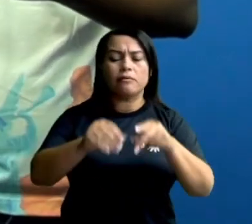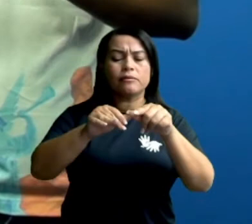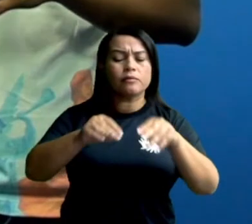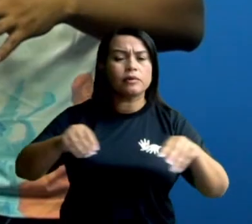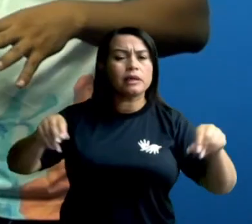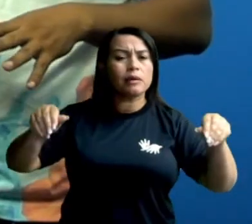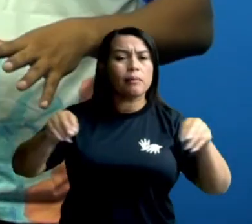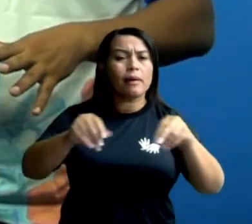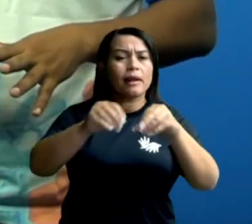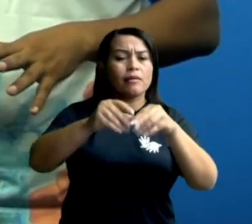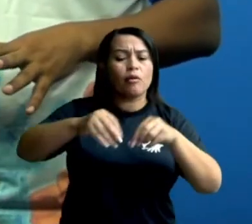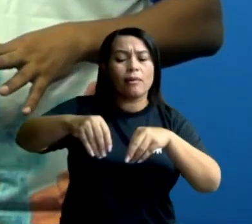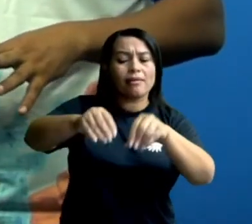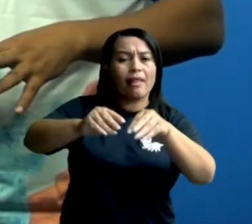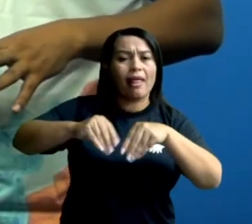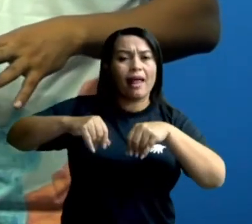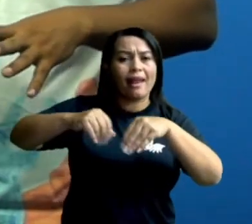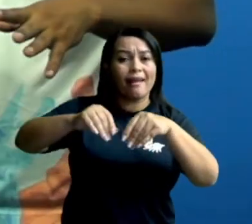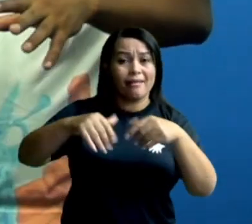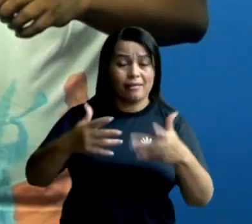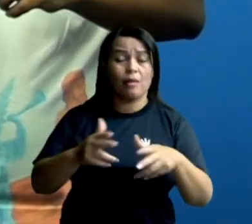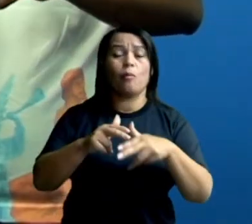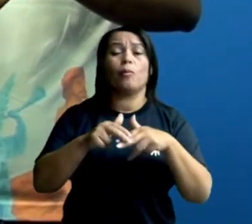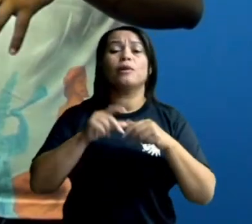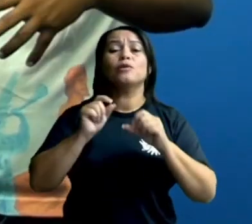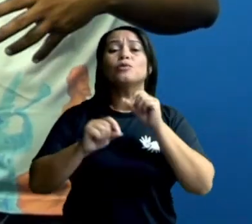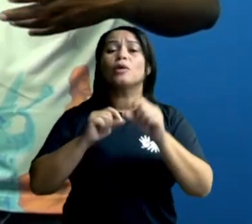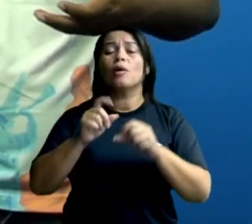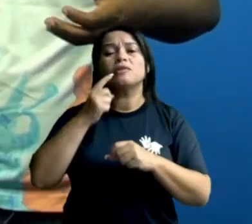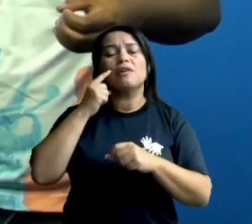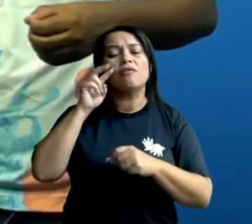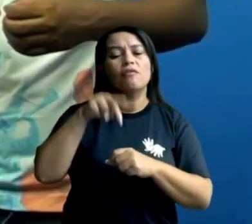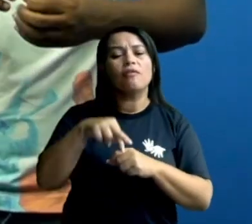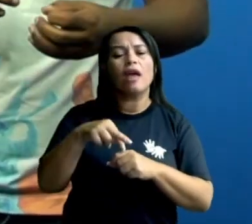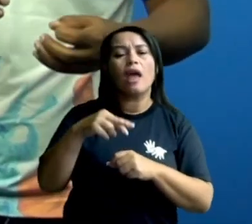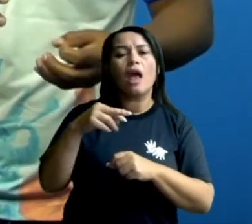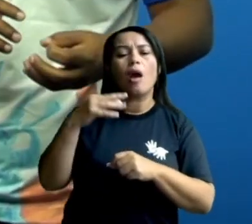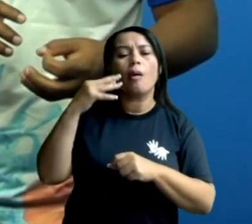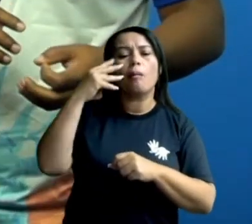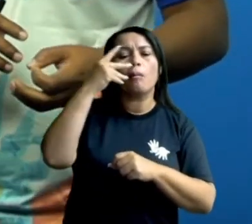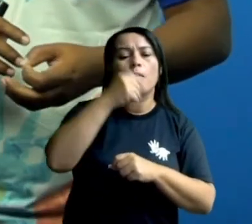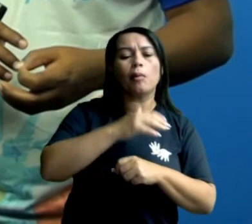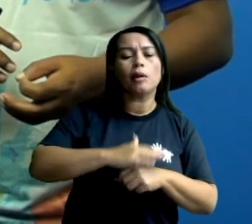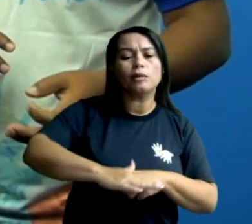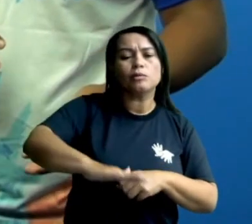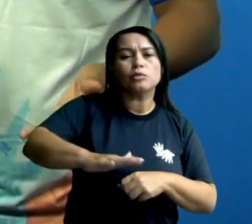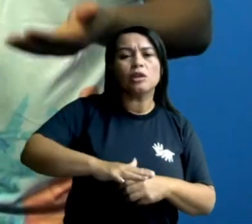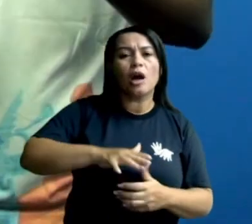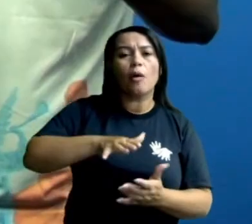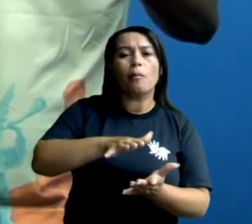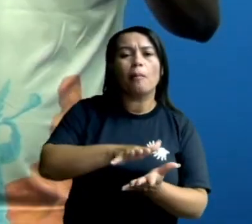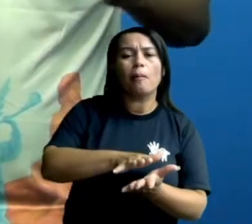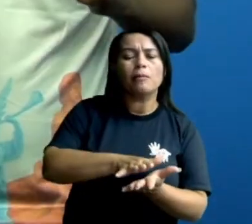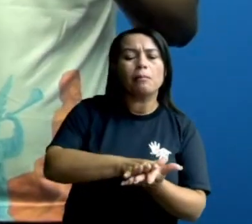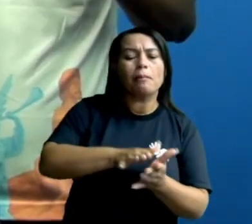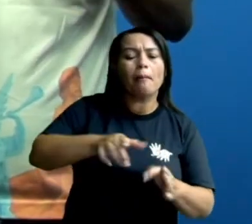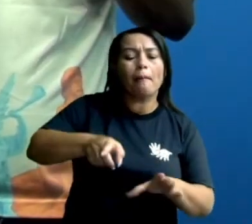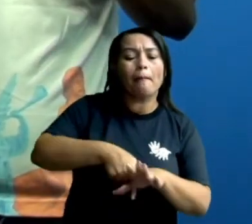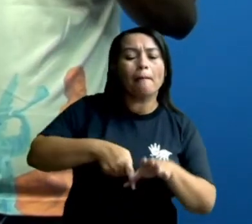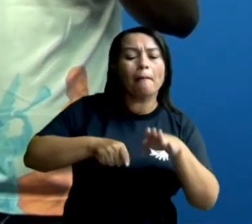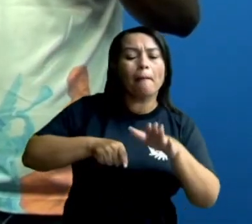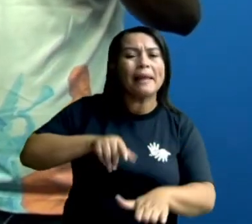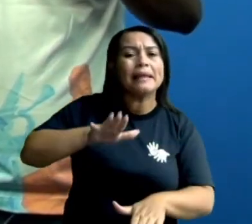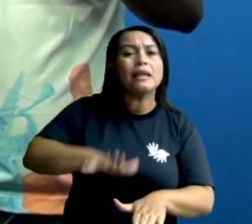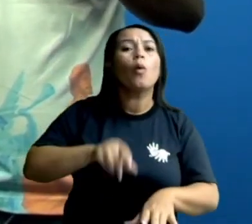rochas e formando a areia. Portanto, quando você vê um solo bonito, a terra que você pisa, isso há milhões de anos foi